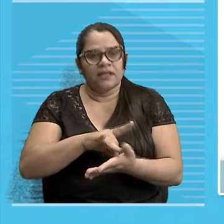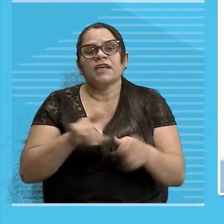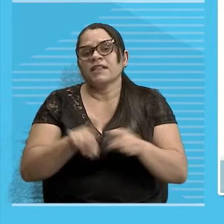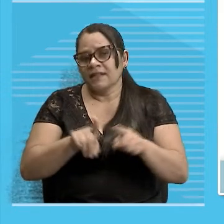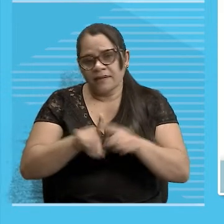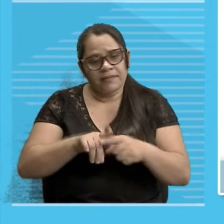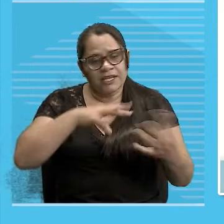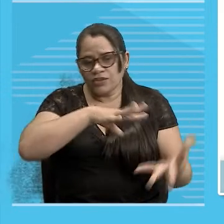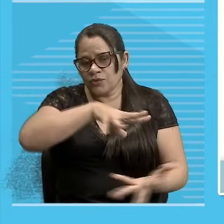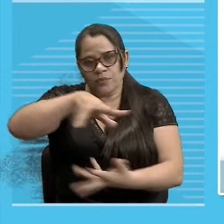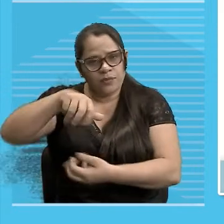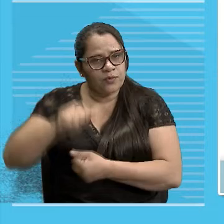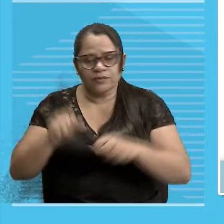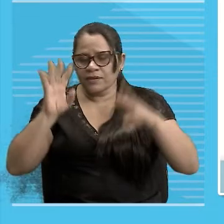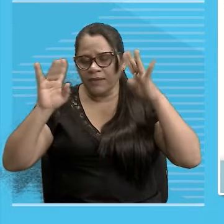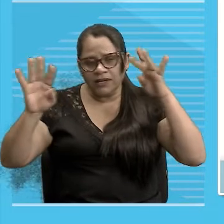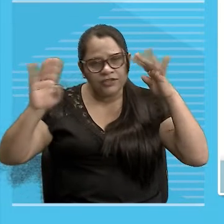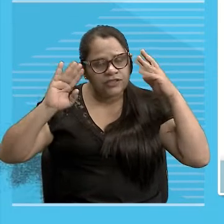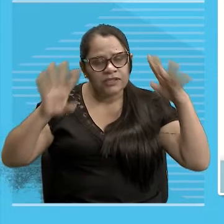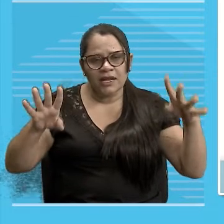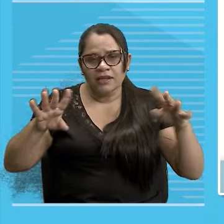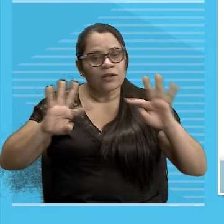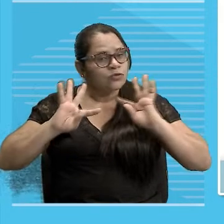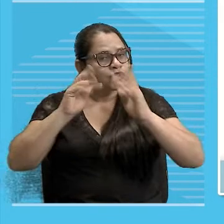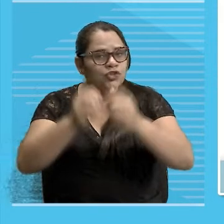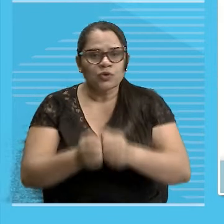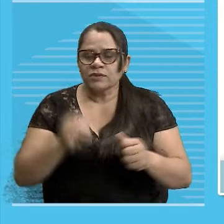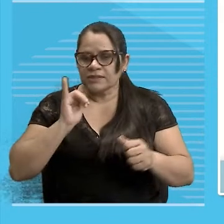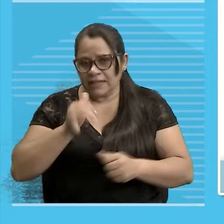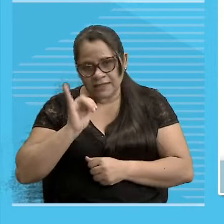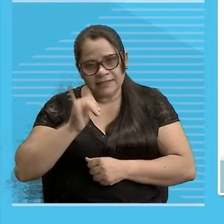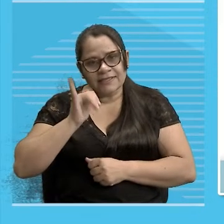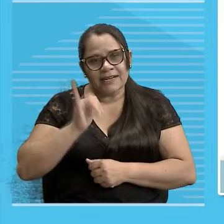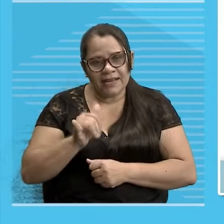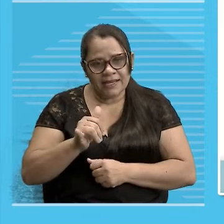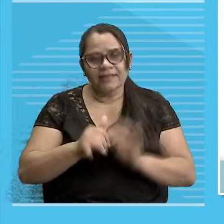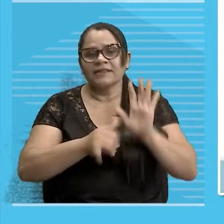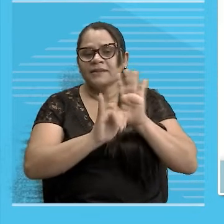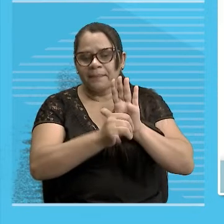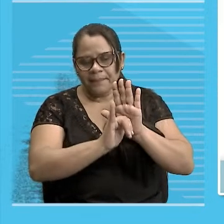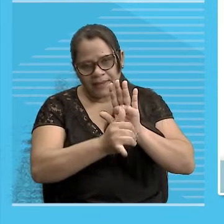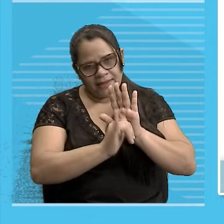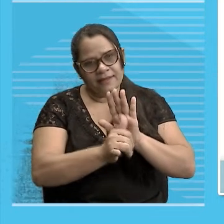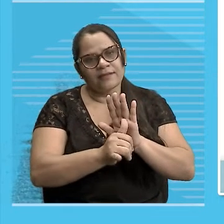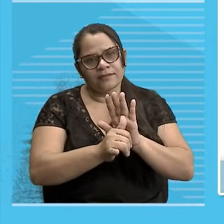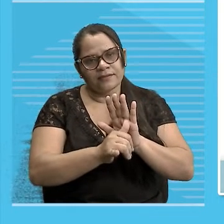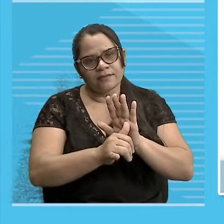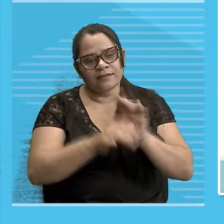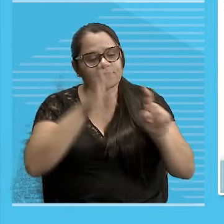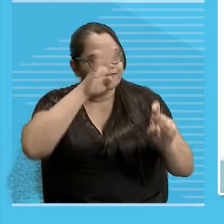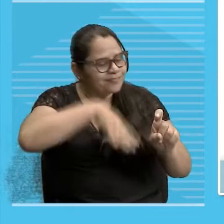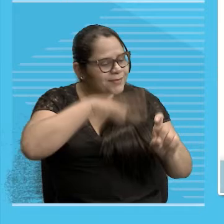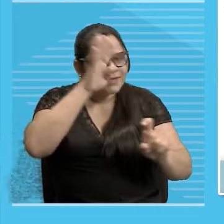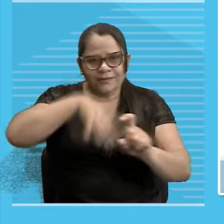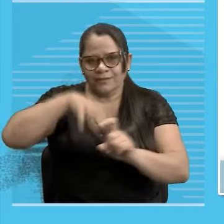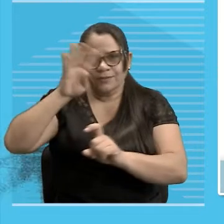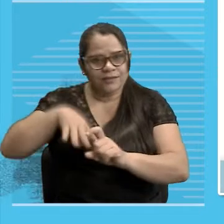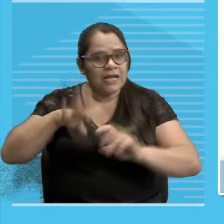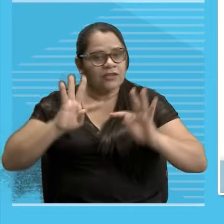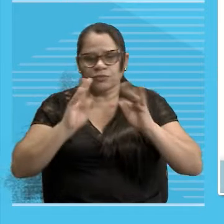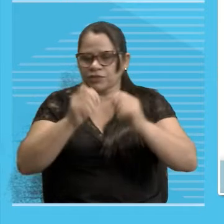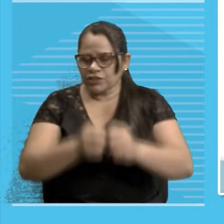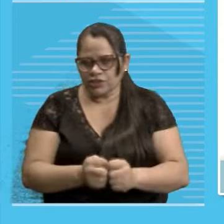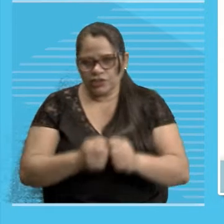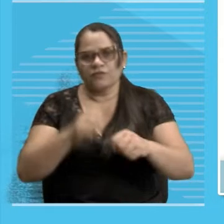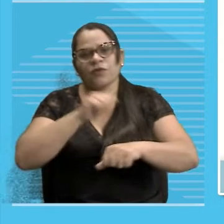imaginário Então tudo quanto é lenda Quanto é mito É substantivo concreto Real Homem,